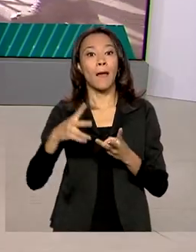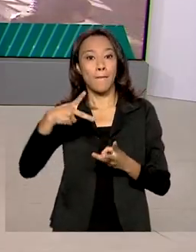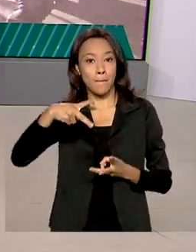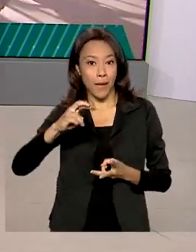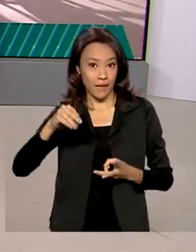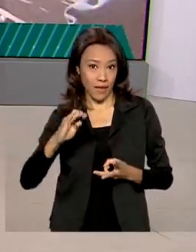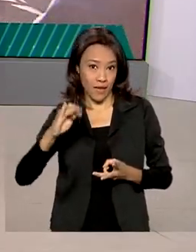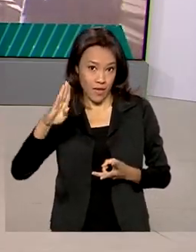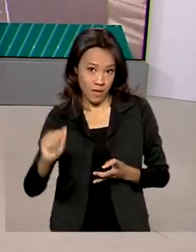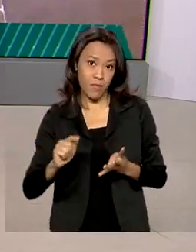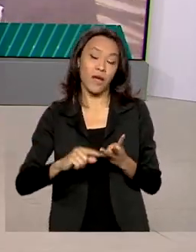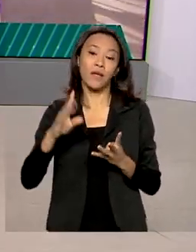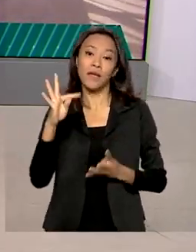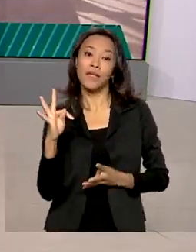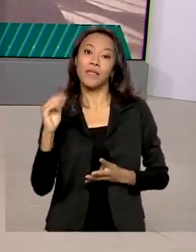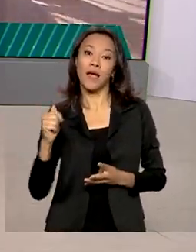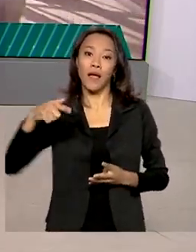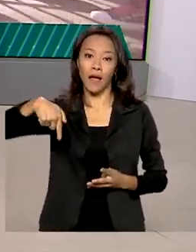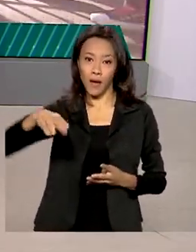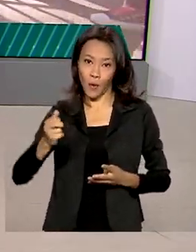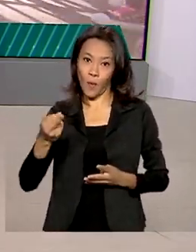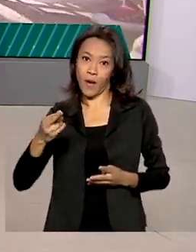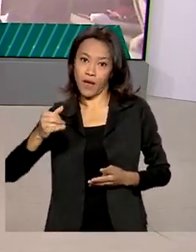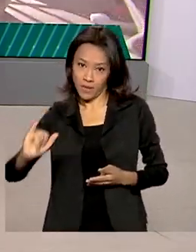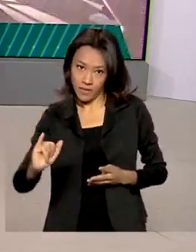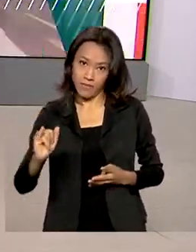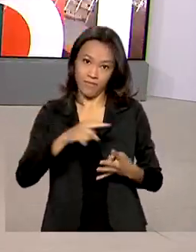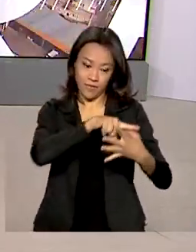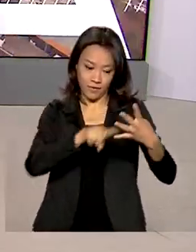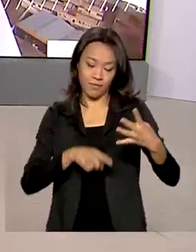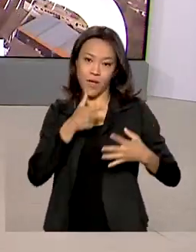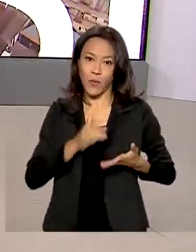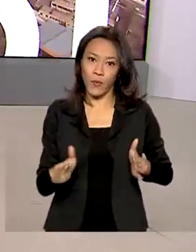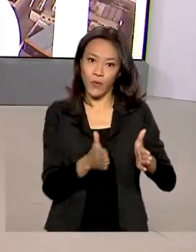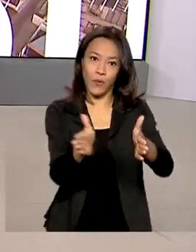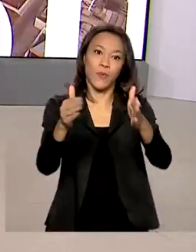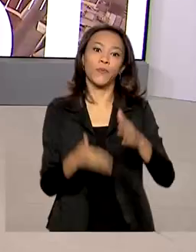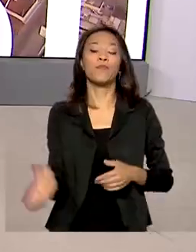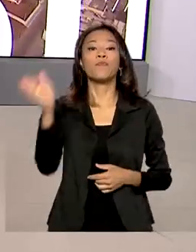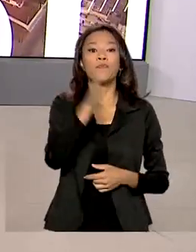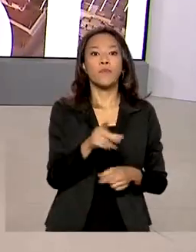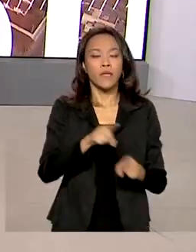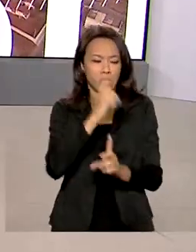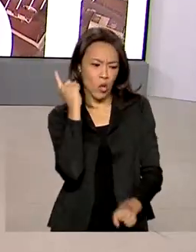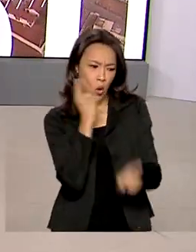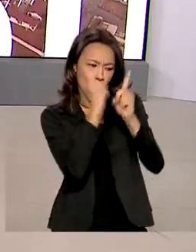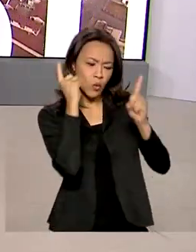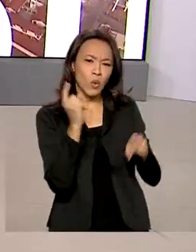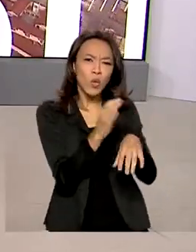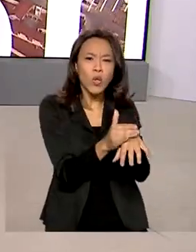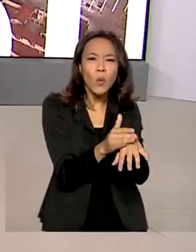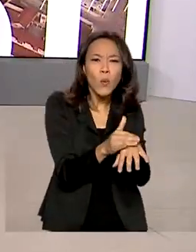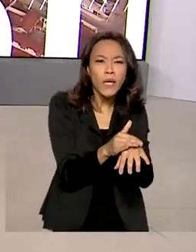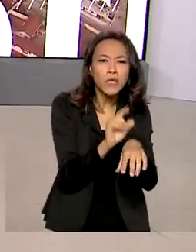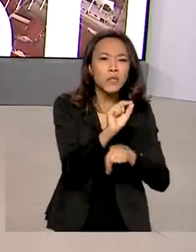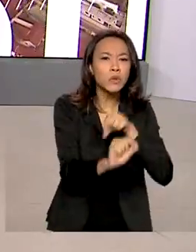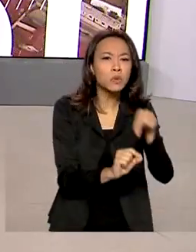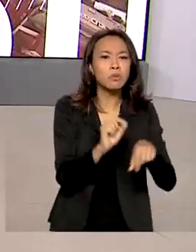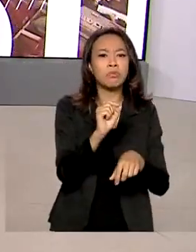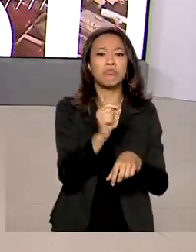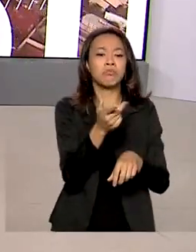O Ministério da Agricultura, Pecuária e Abastecimento confirmou um foco de peste suína clássica no Ceará,